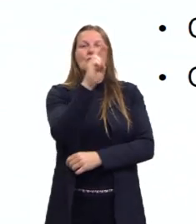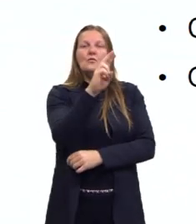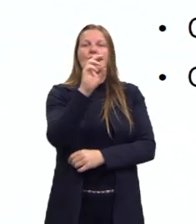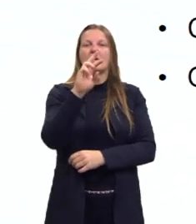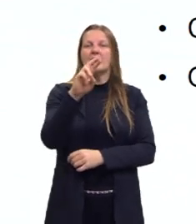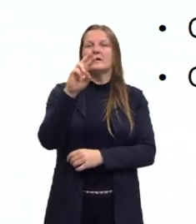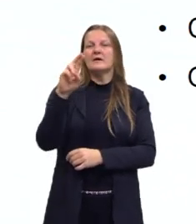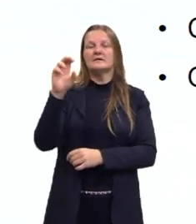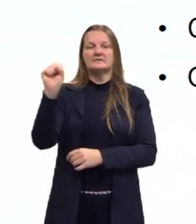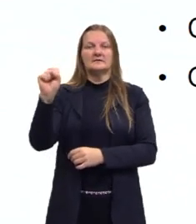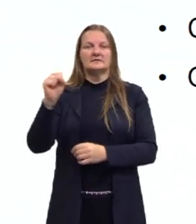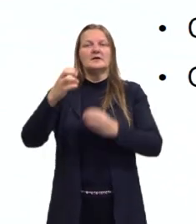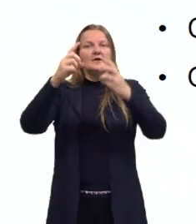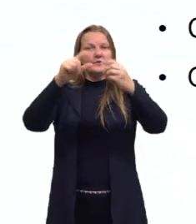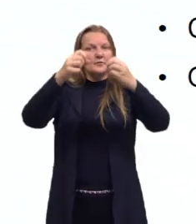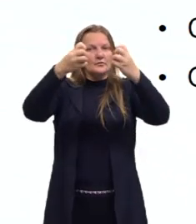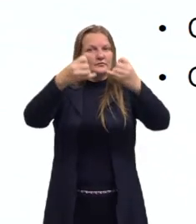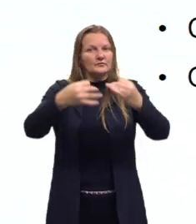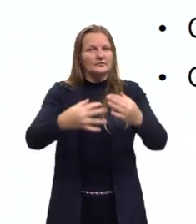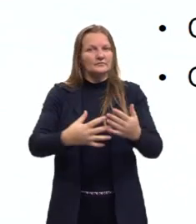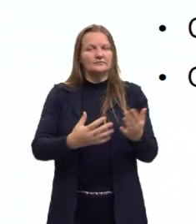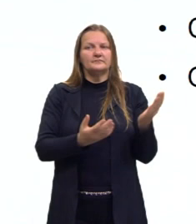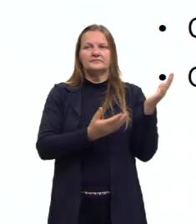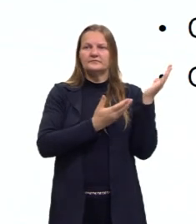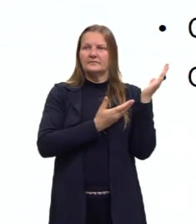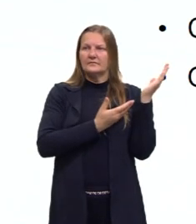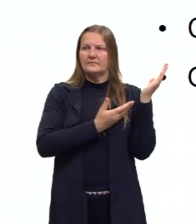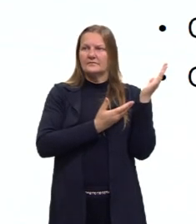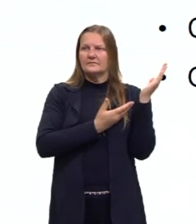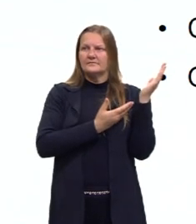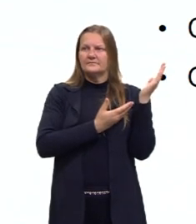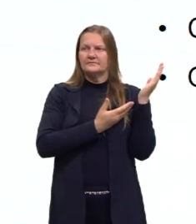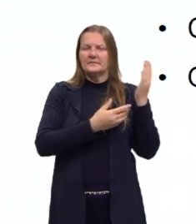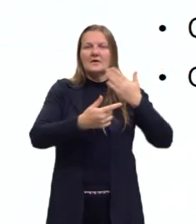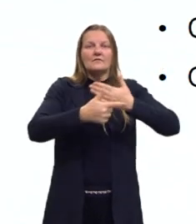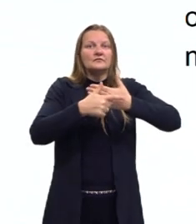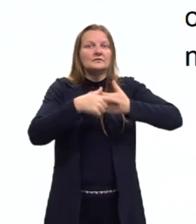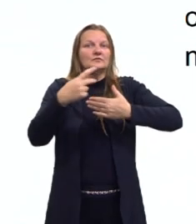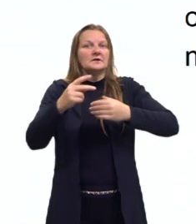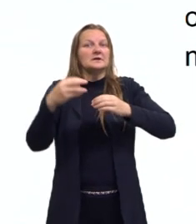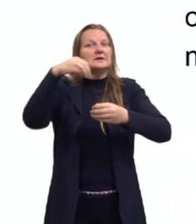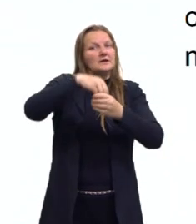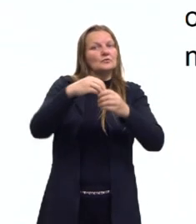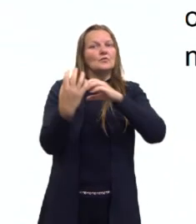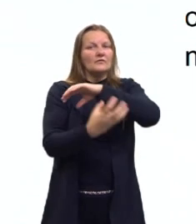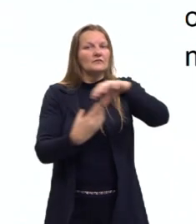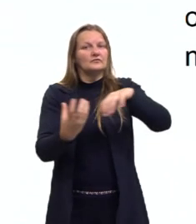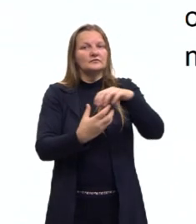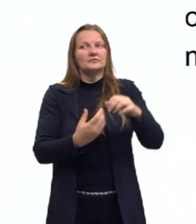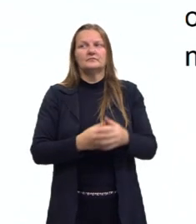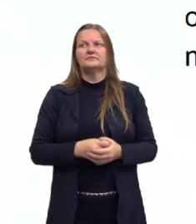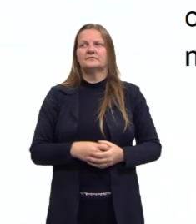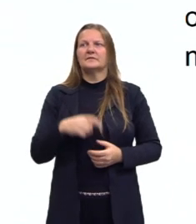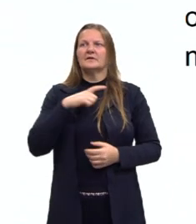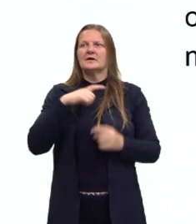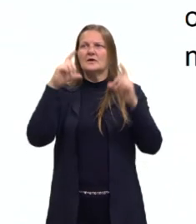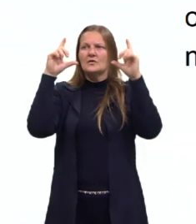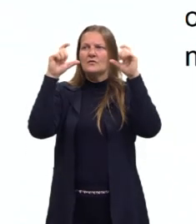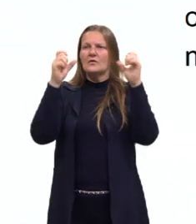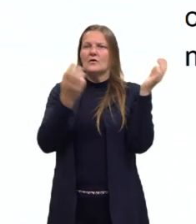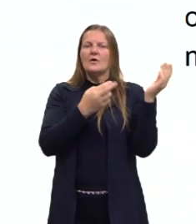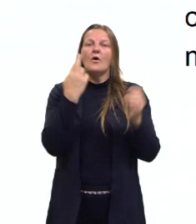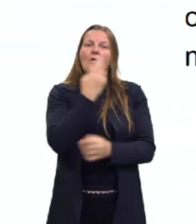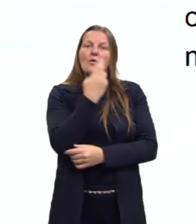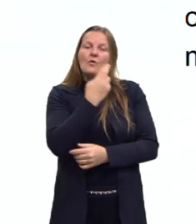Logo mais, a gente vai falar um pouquinho mais sobre ele e o papel dele nessa revolução. E aqui, a gente vai falar da